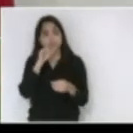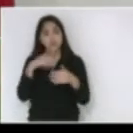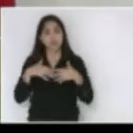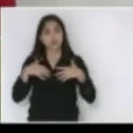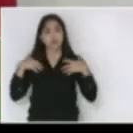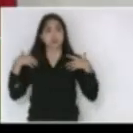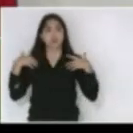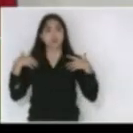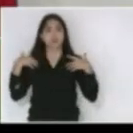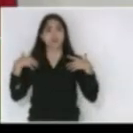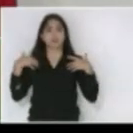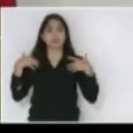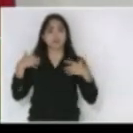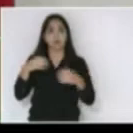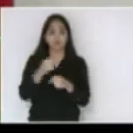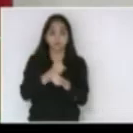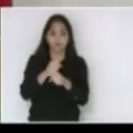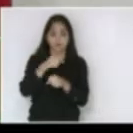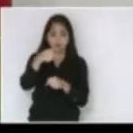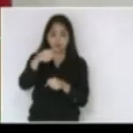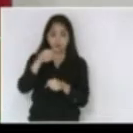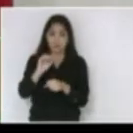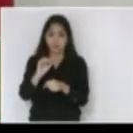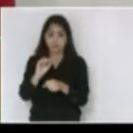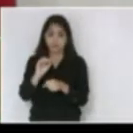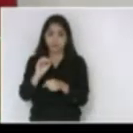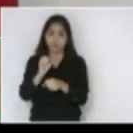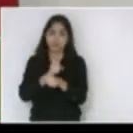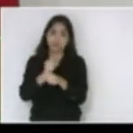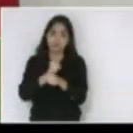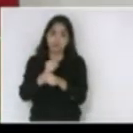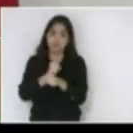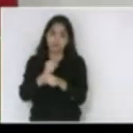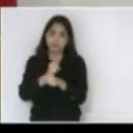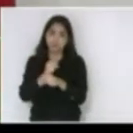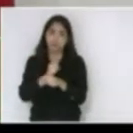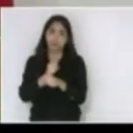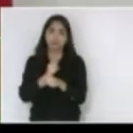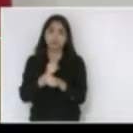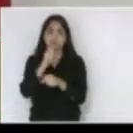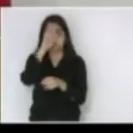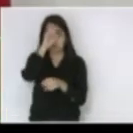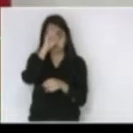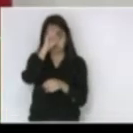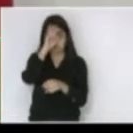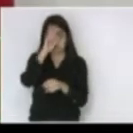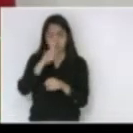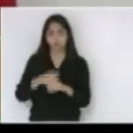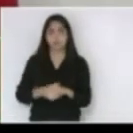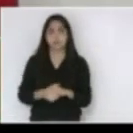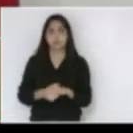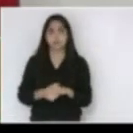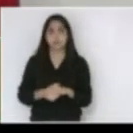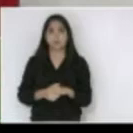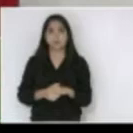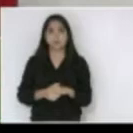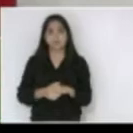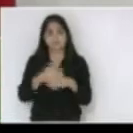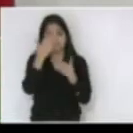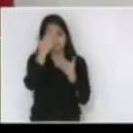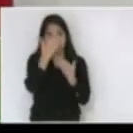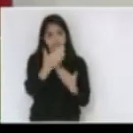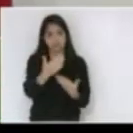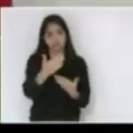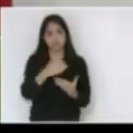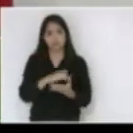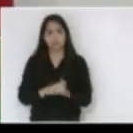pelos 70 anos pela passagem dos 70 anos do nosso hospital Nossa Senhora das Dores nosso muito